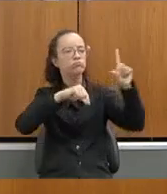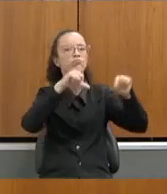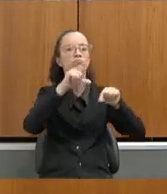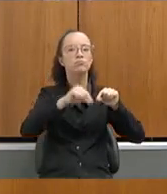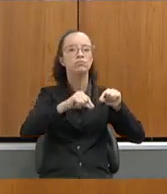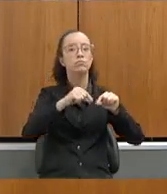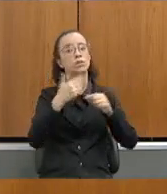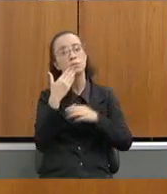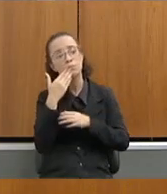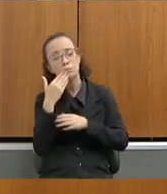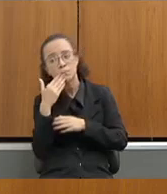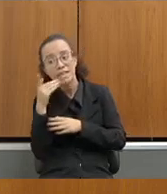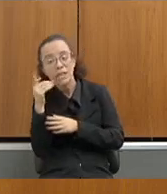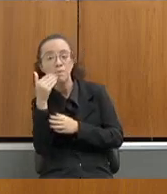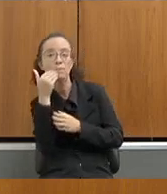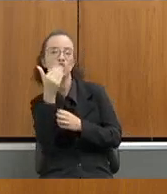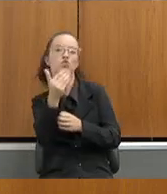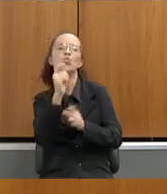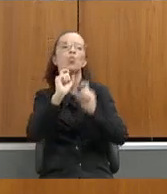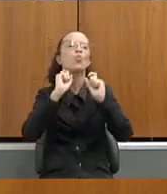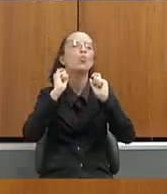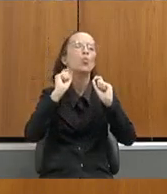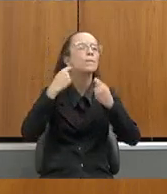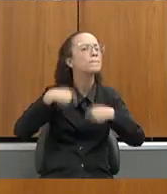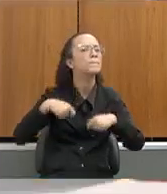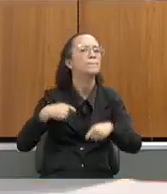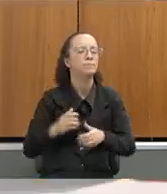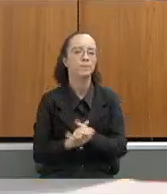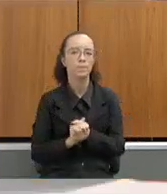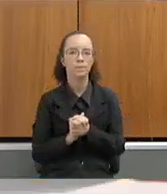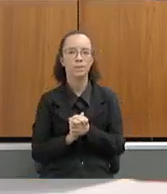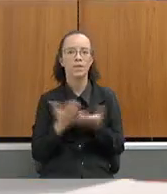e pediu o que precisava. Hoje,